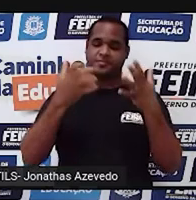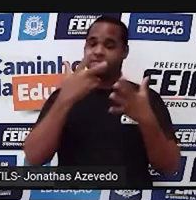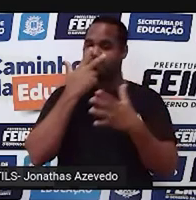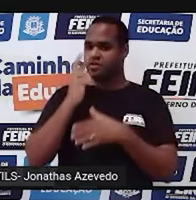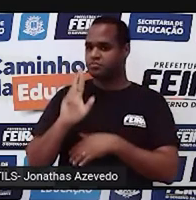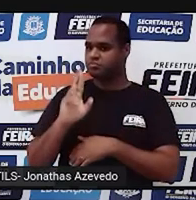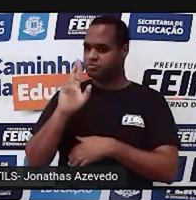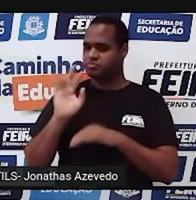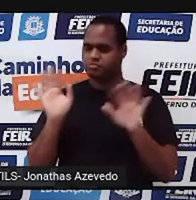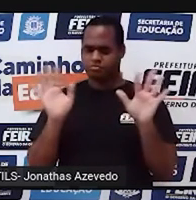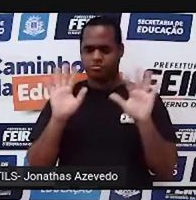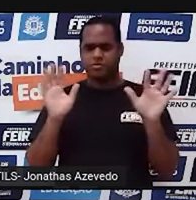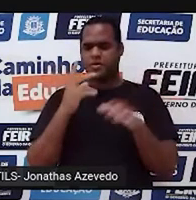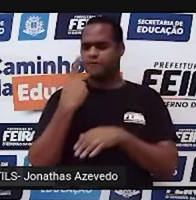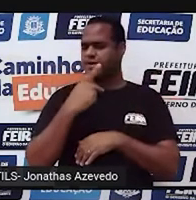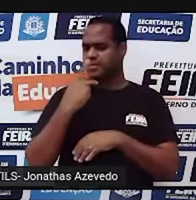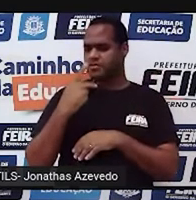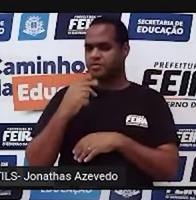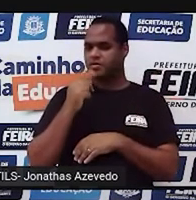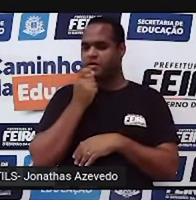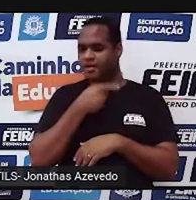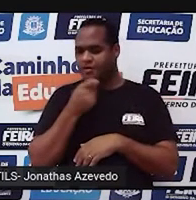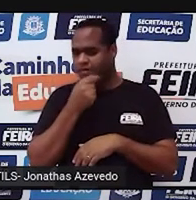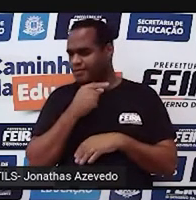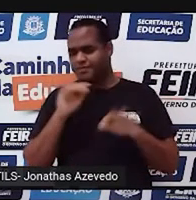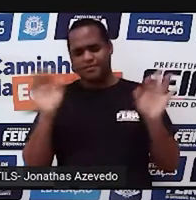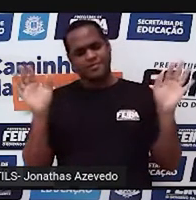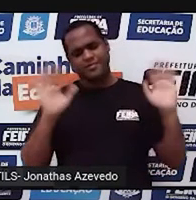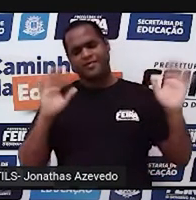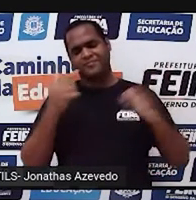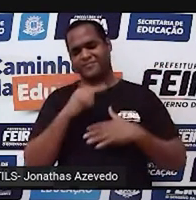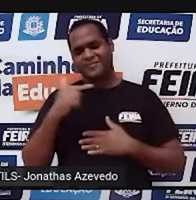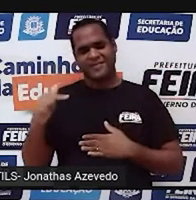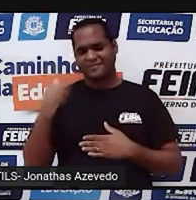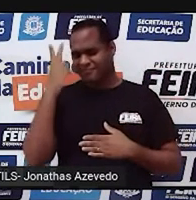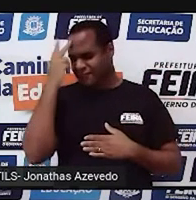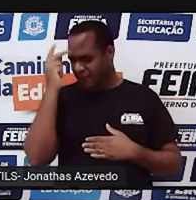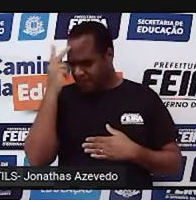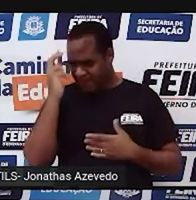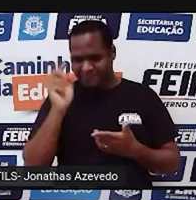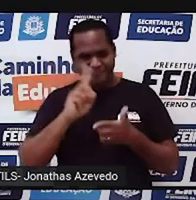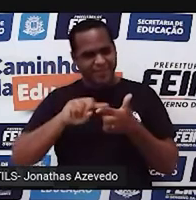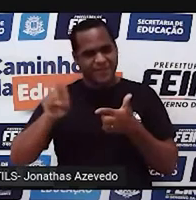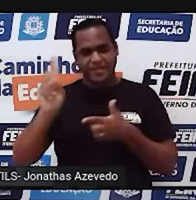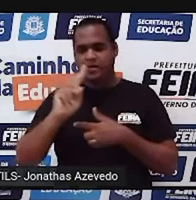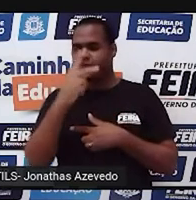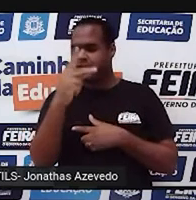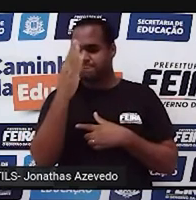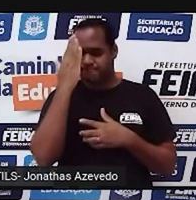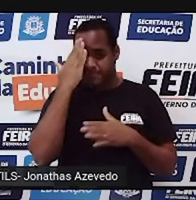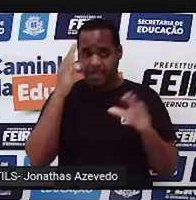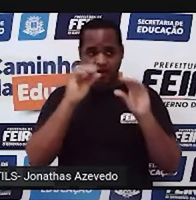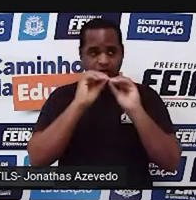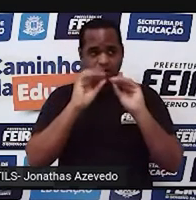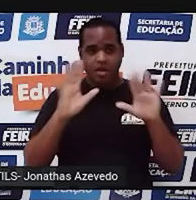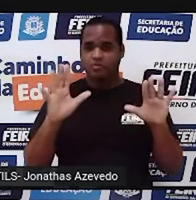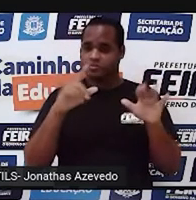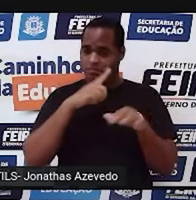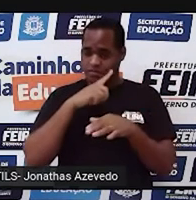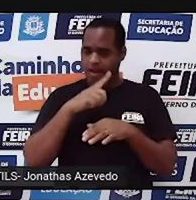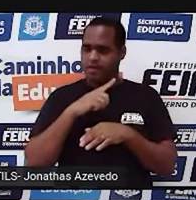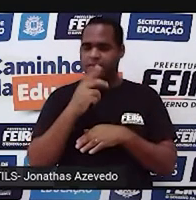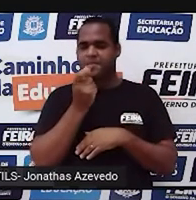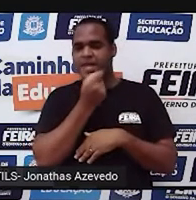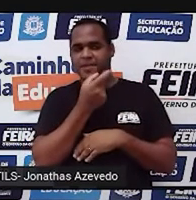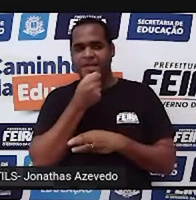responsabilizamos caso não tenha risos aí do outro lado, tá? Espero que você entenda o